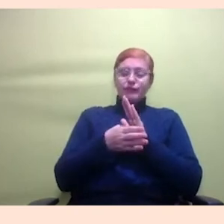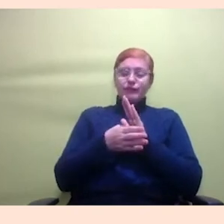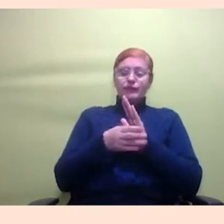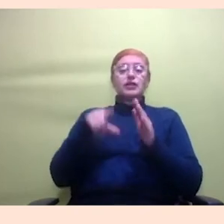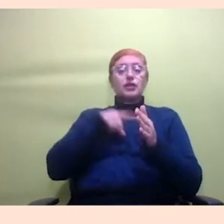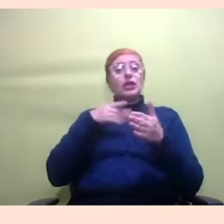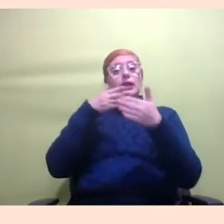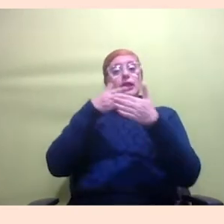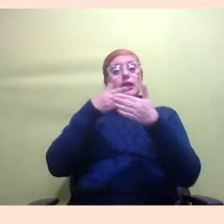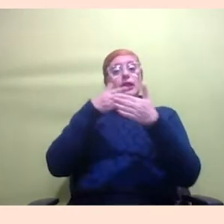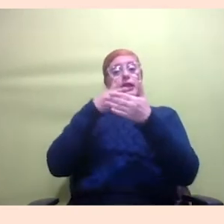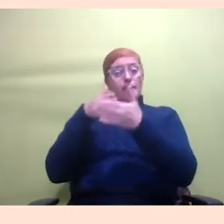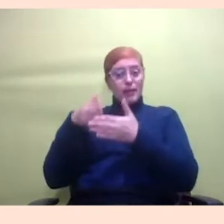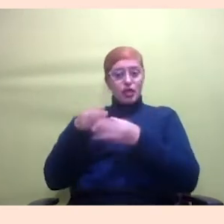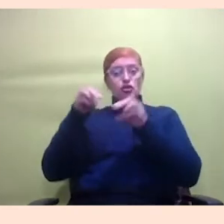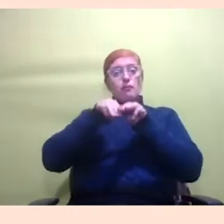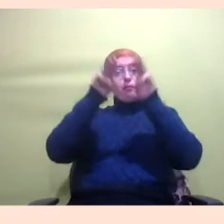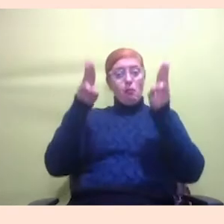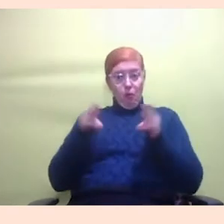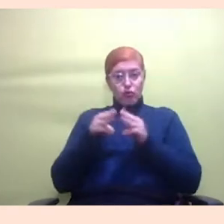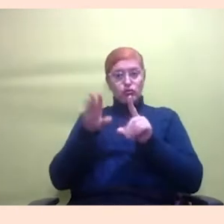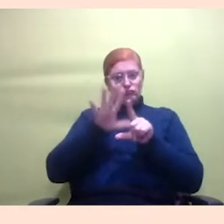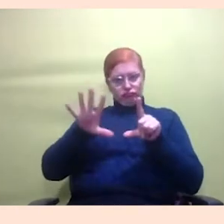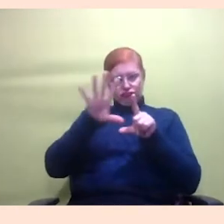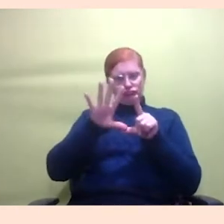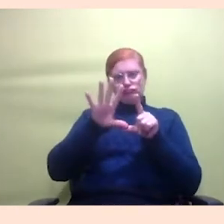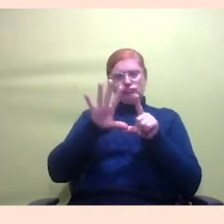necessariamente mas sobre essa perspectiva do que a gente utiliza